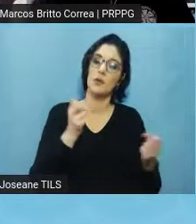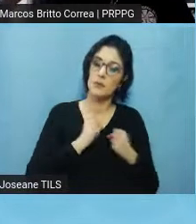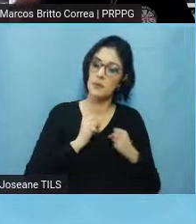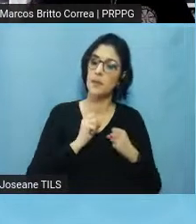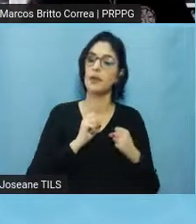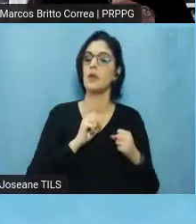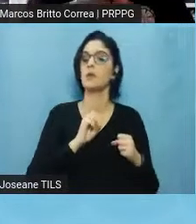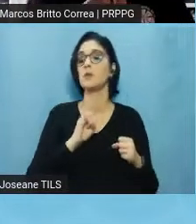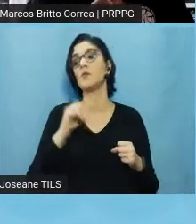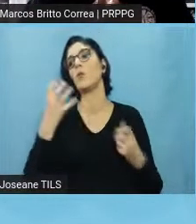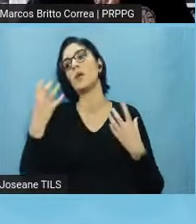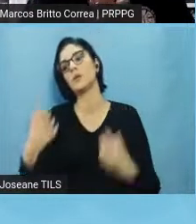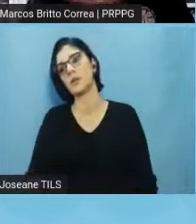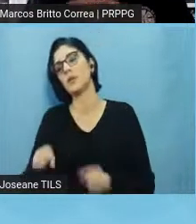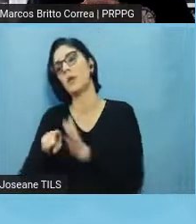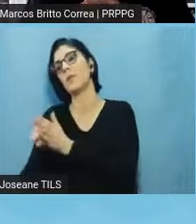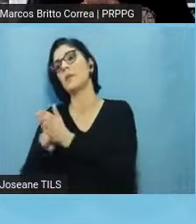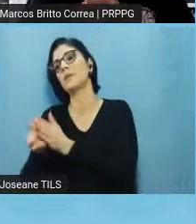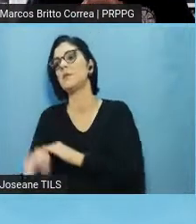condicionado, né,